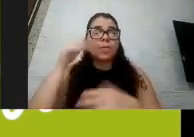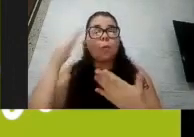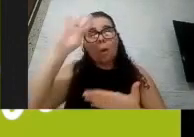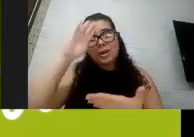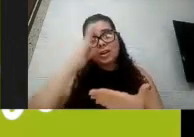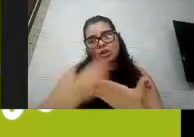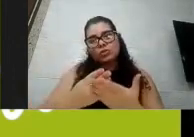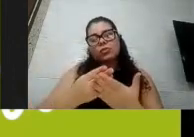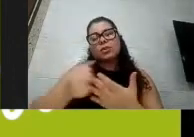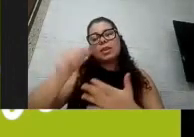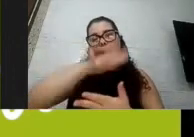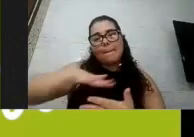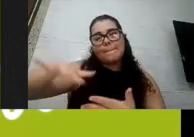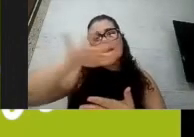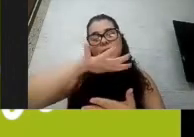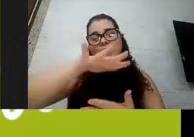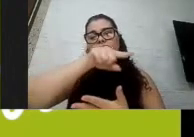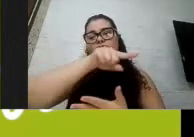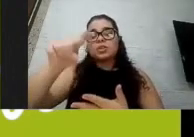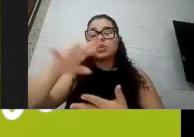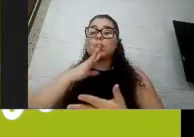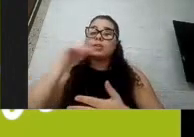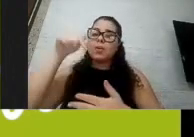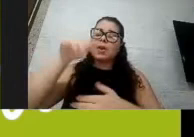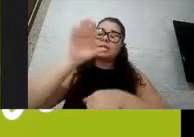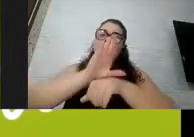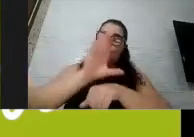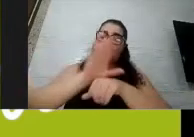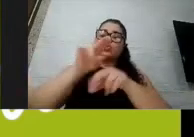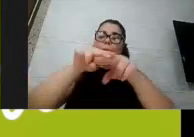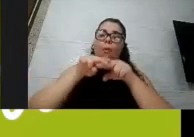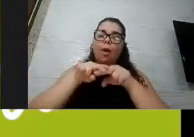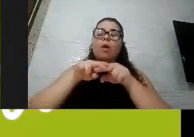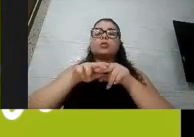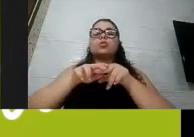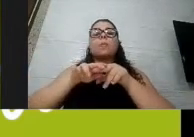tenham chegado no curso pelo Movimento da Almas, mas pode ser que tenha gente que ainda não conheça.